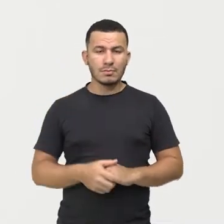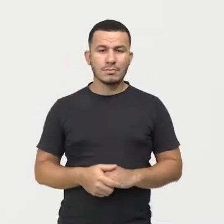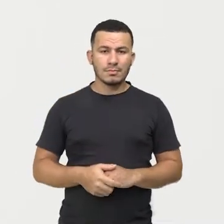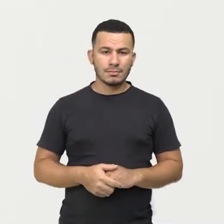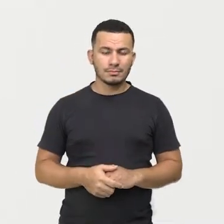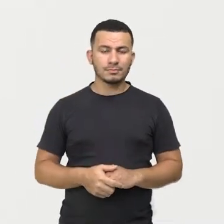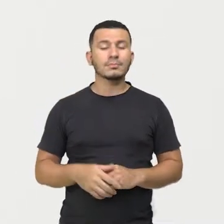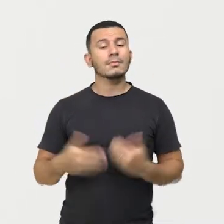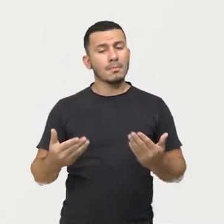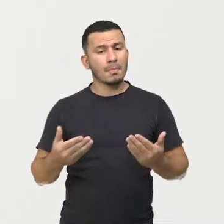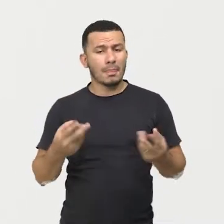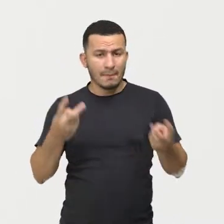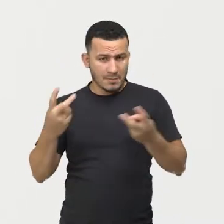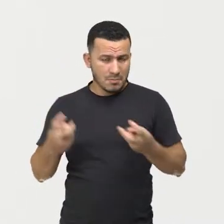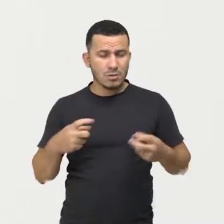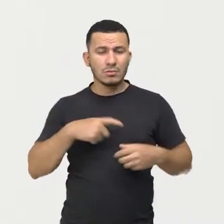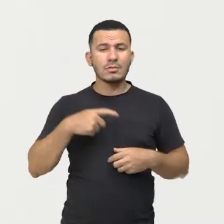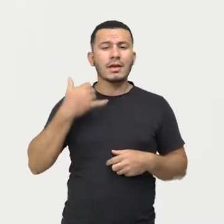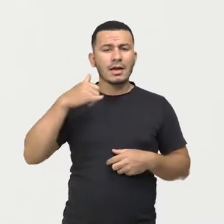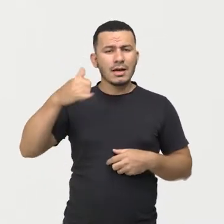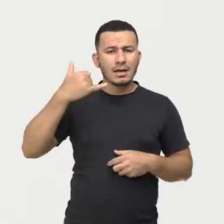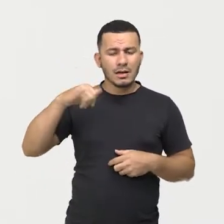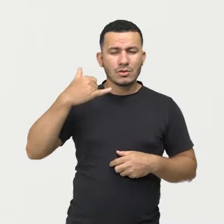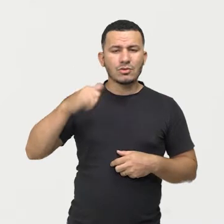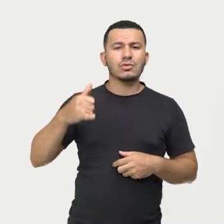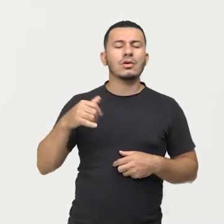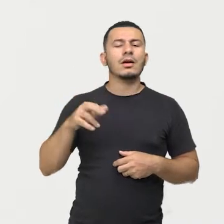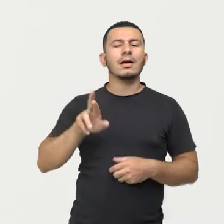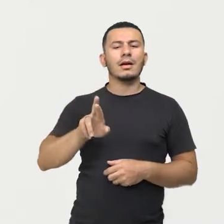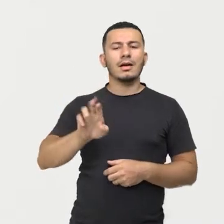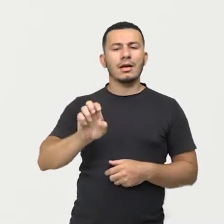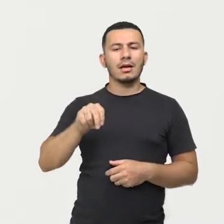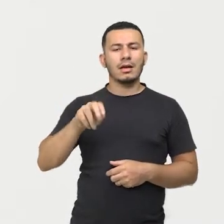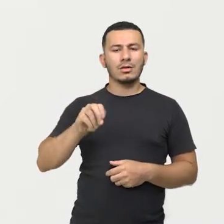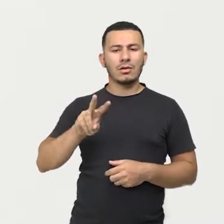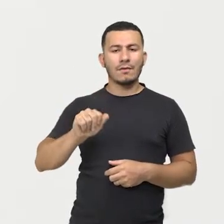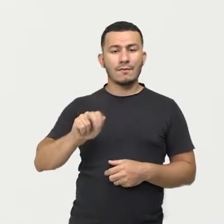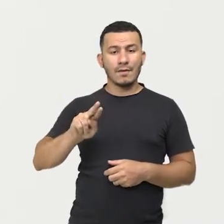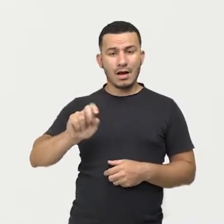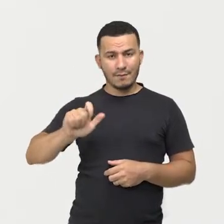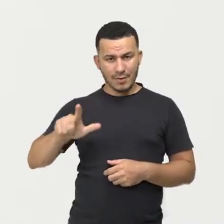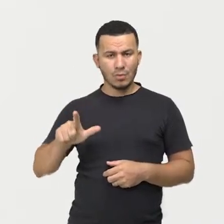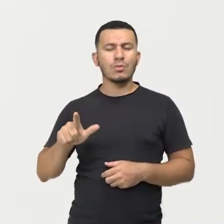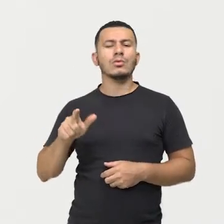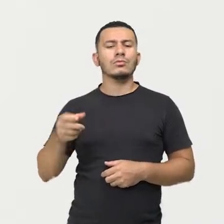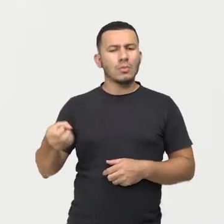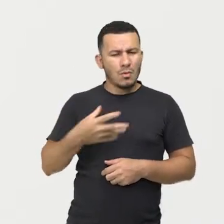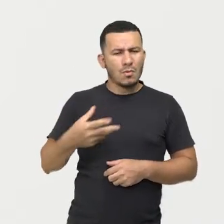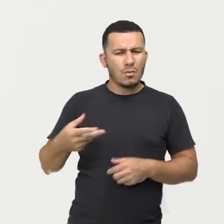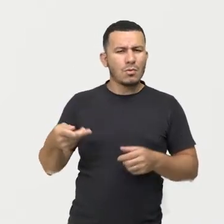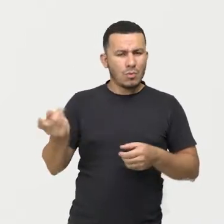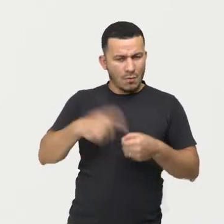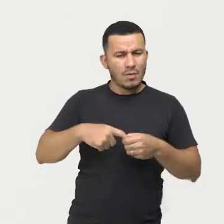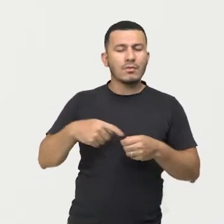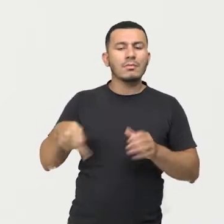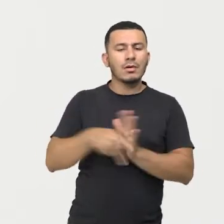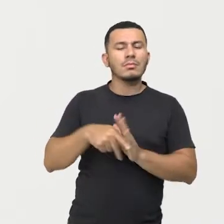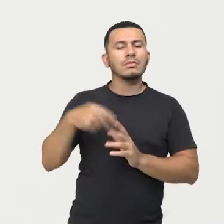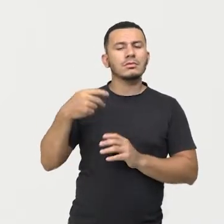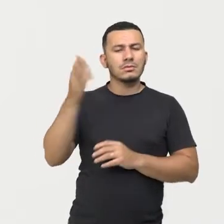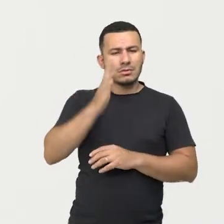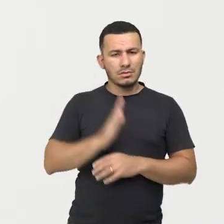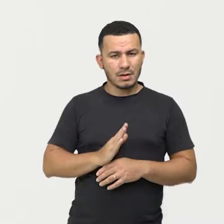Então, a gente tem que a energia, as fontes de energia renováveis do Brasil são principalmente da fonte de energia